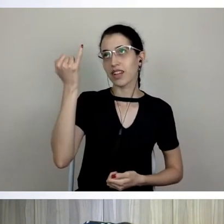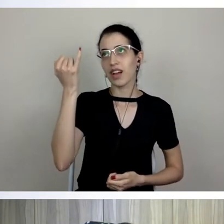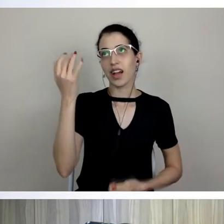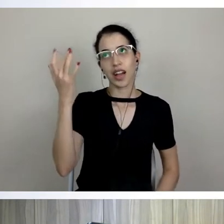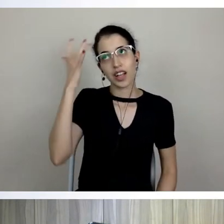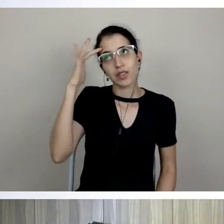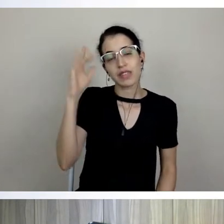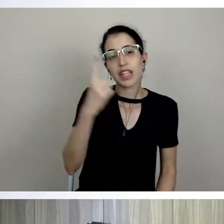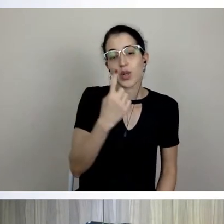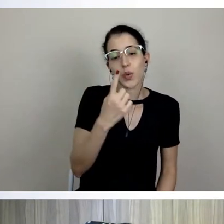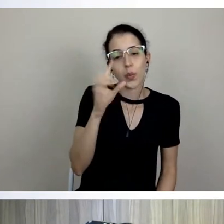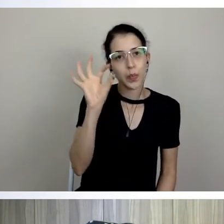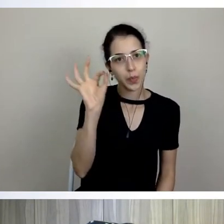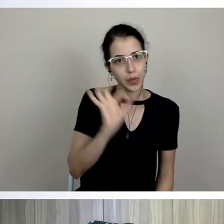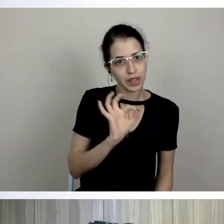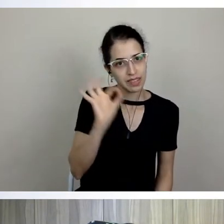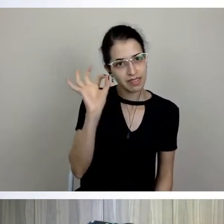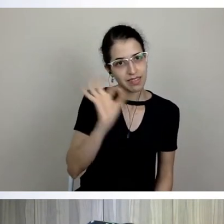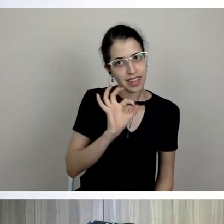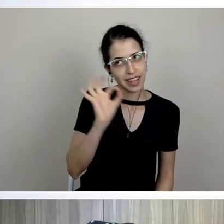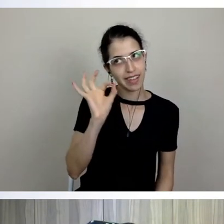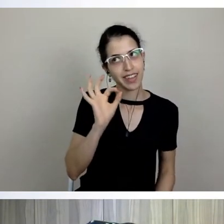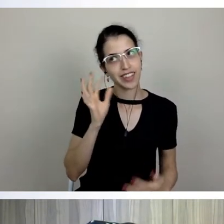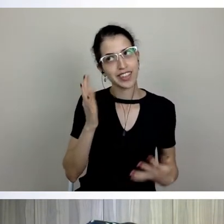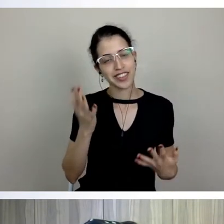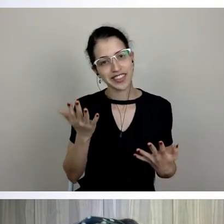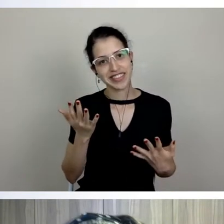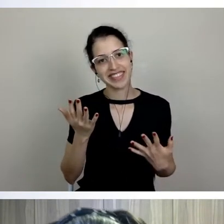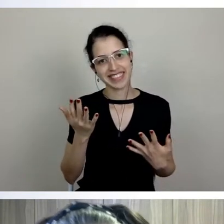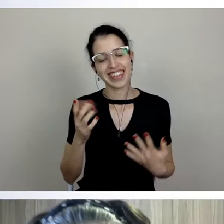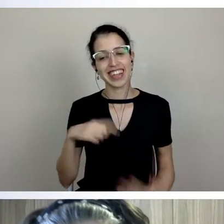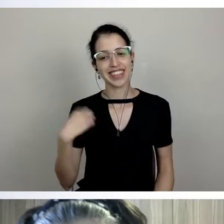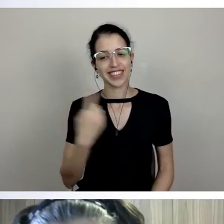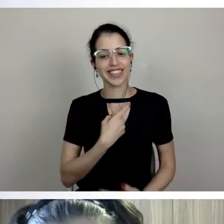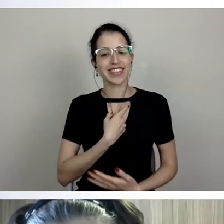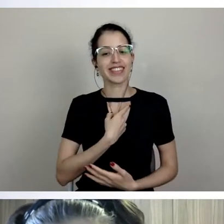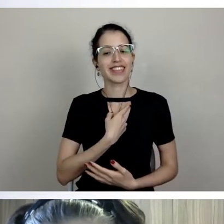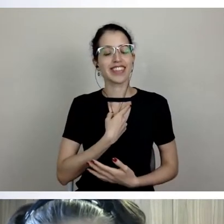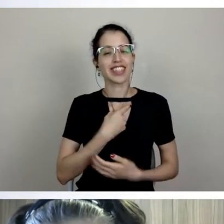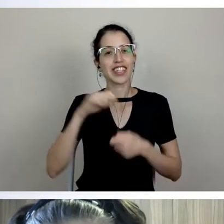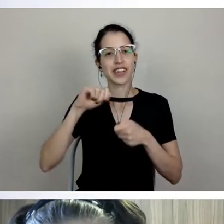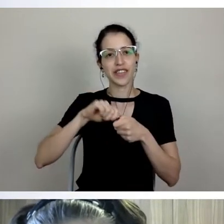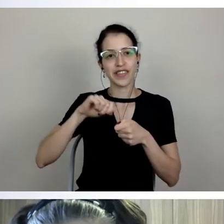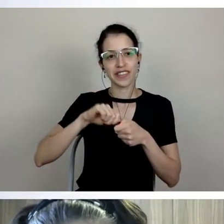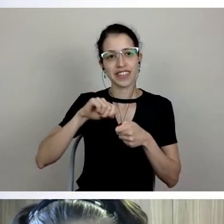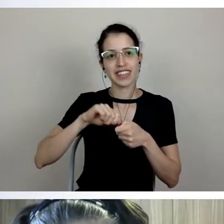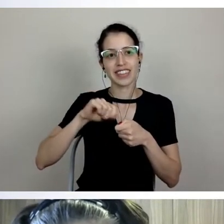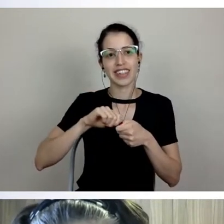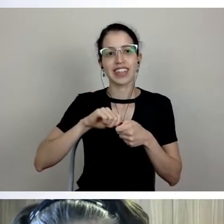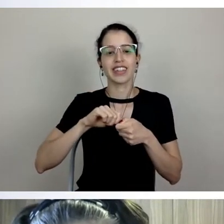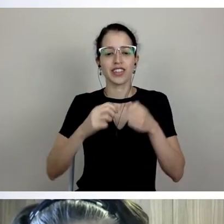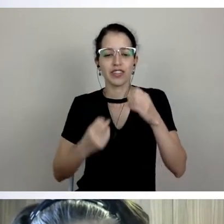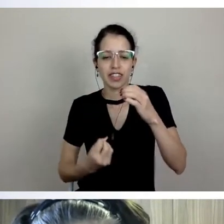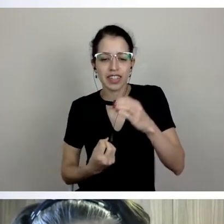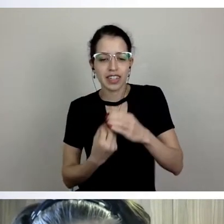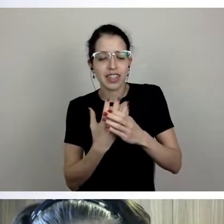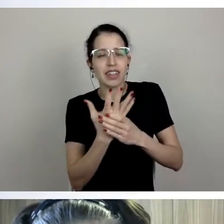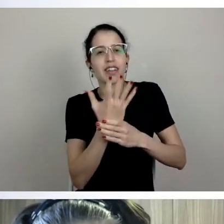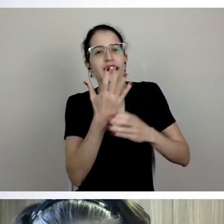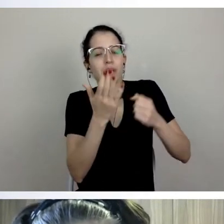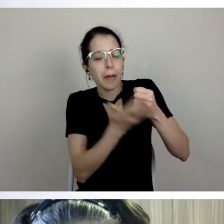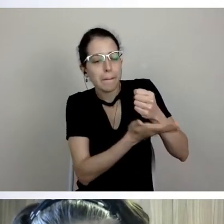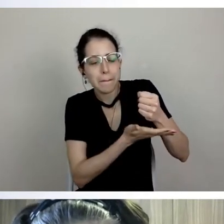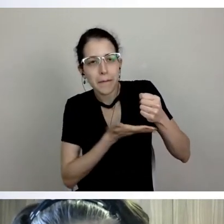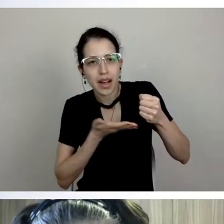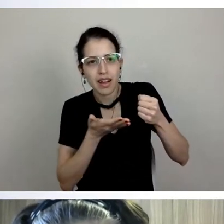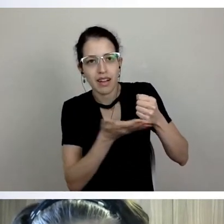mas é a abertura do, nós estamos fazendo ainda a base para a construção do que a gente